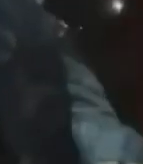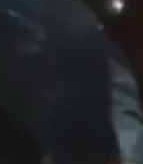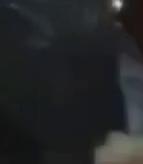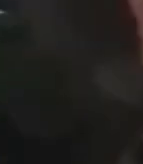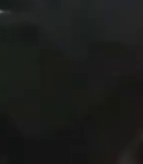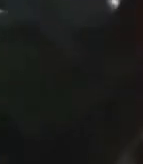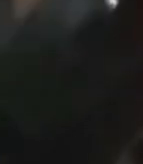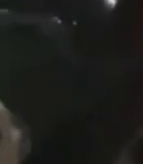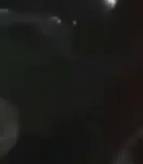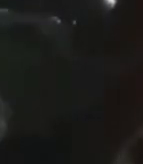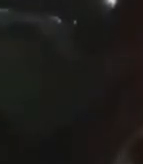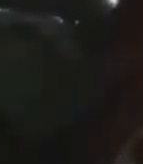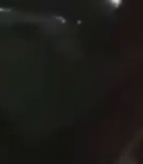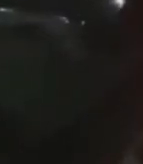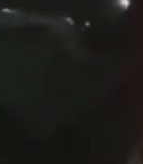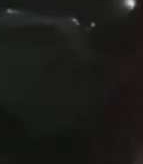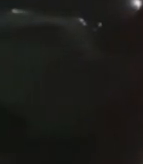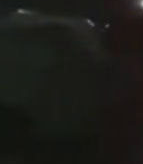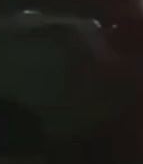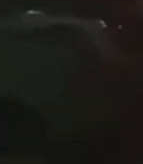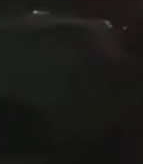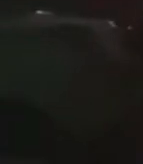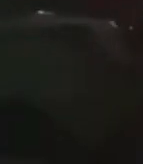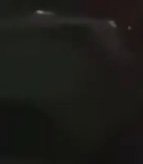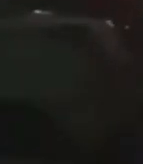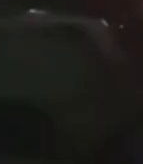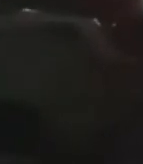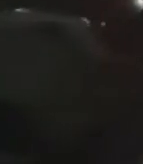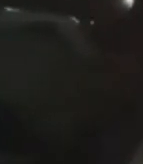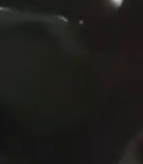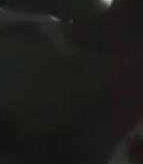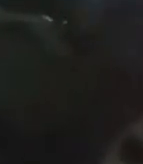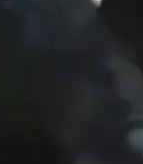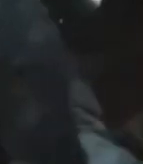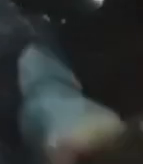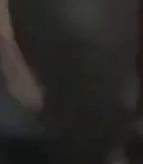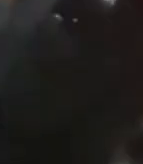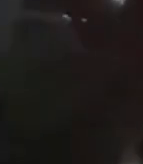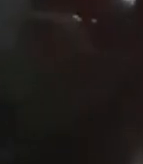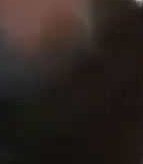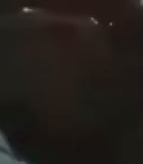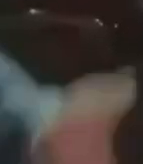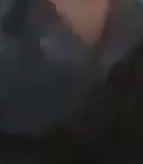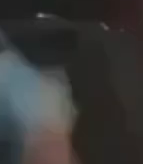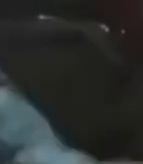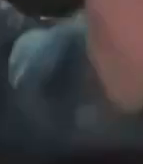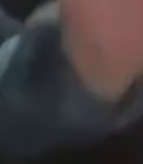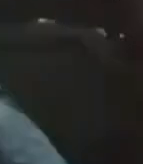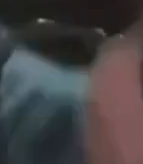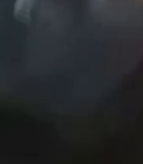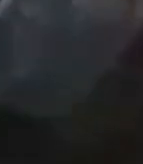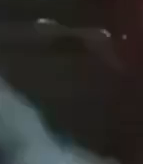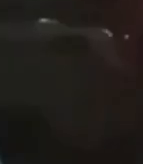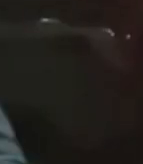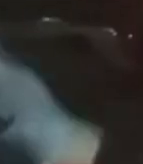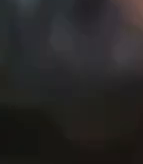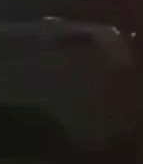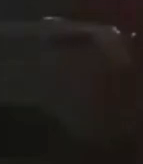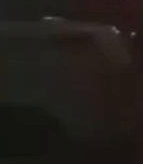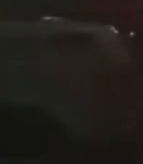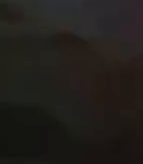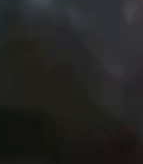Hoje, nós estamos entre Itajaí e a cidade de Joinville, que é uma das maiores cidades do estado de Santa Catarina.